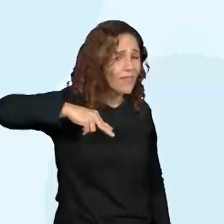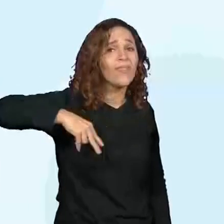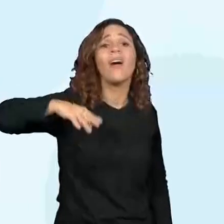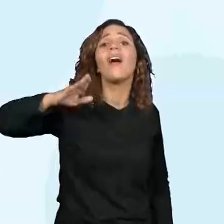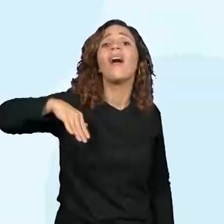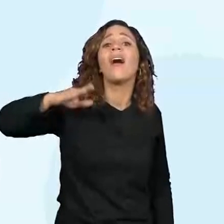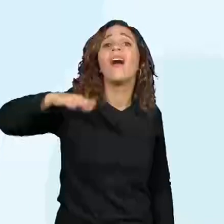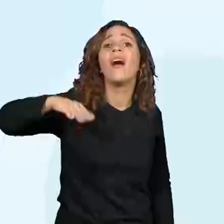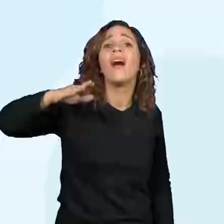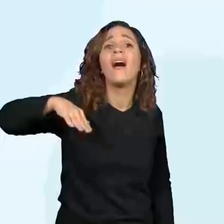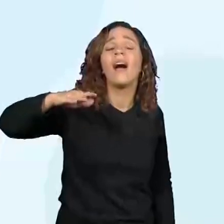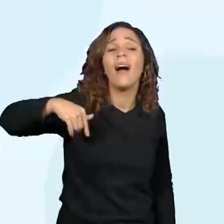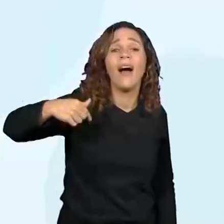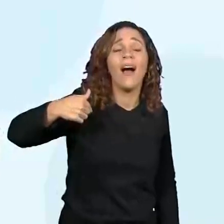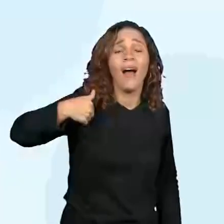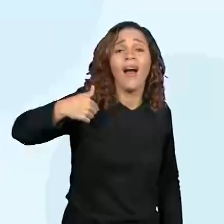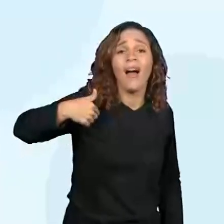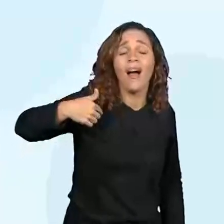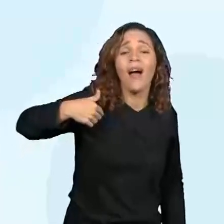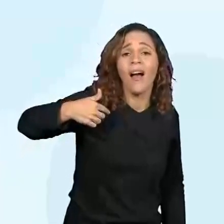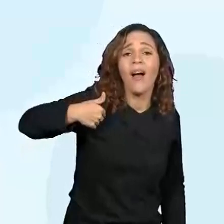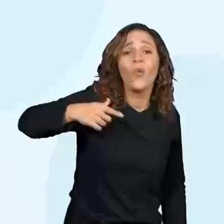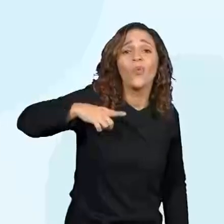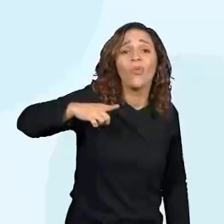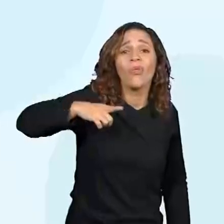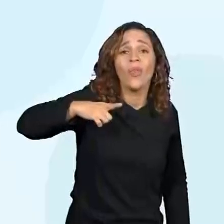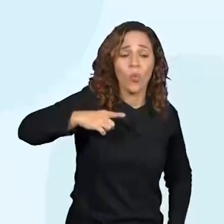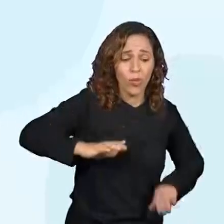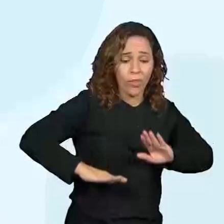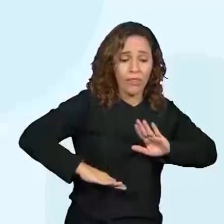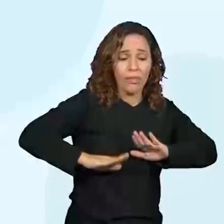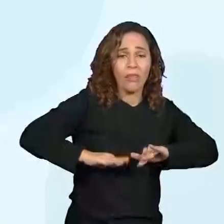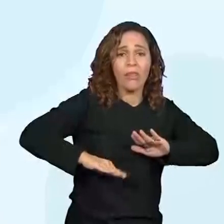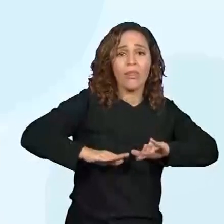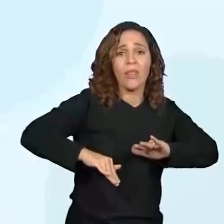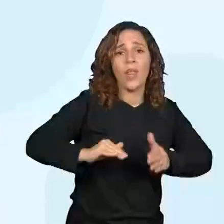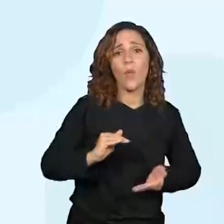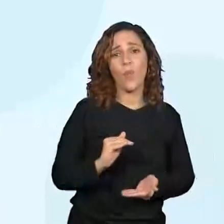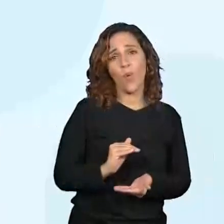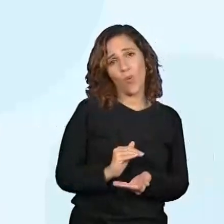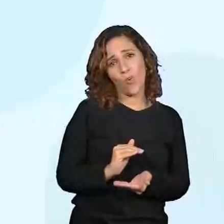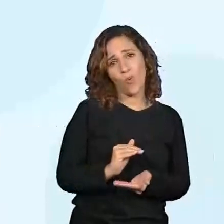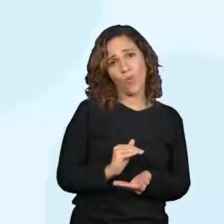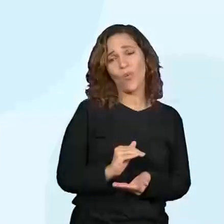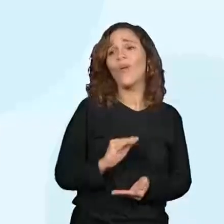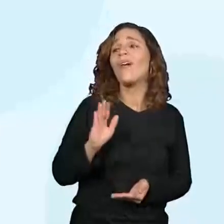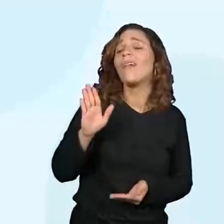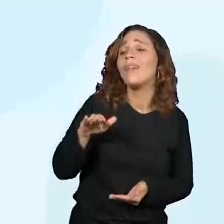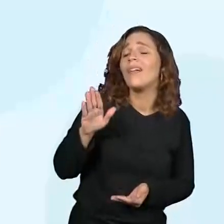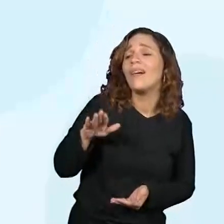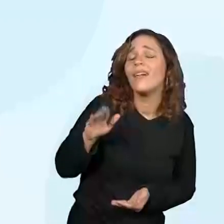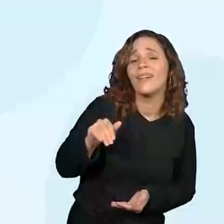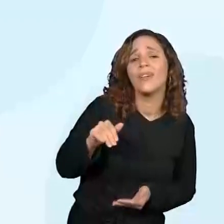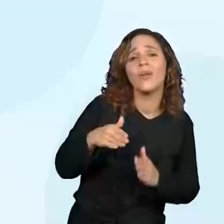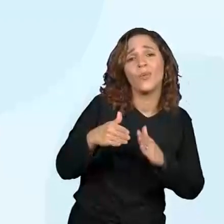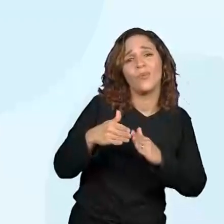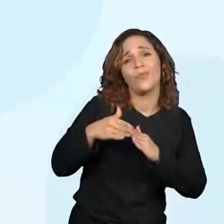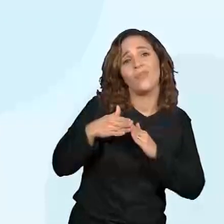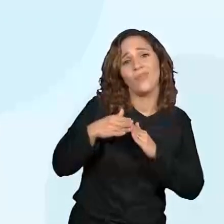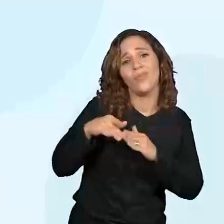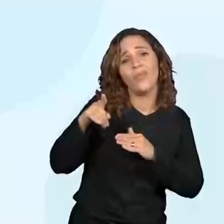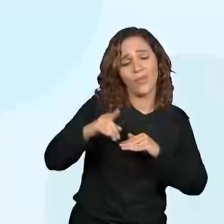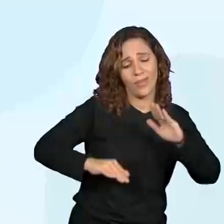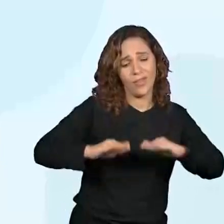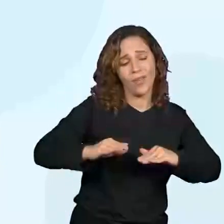tamborzinho. também pediu a ela que entregasse as